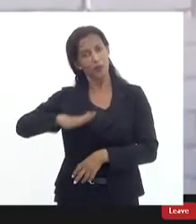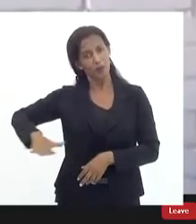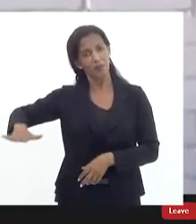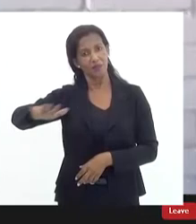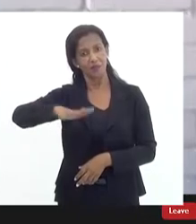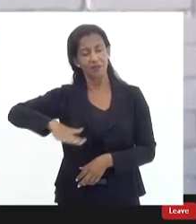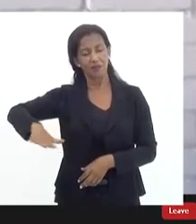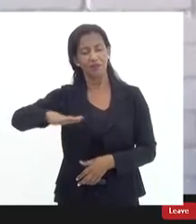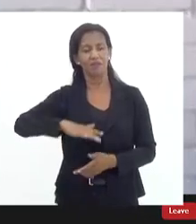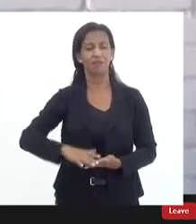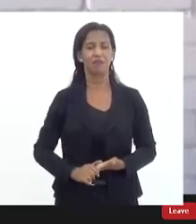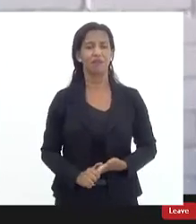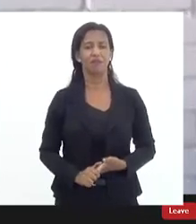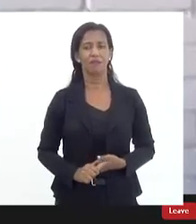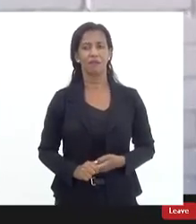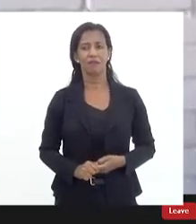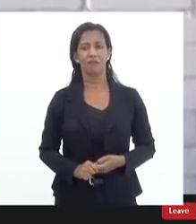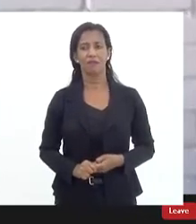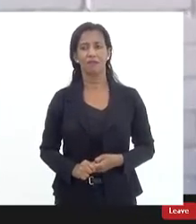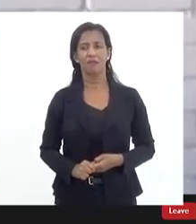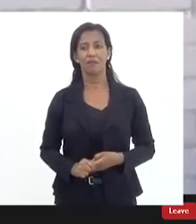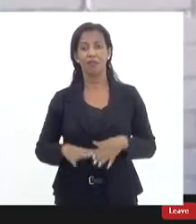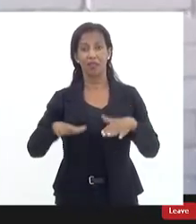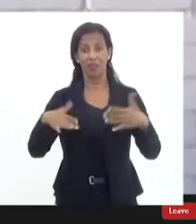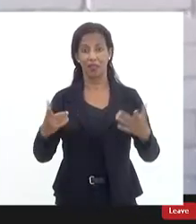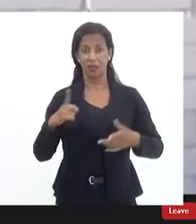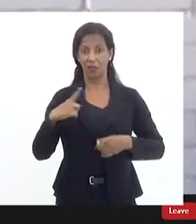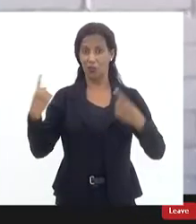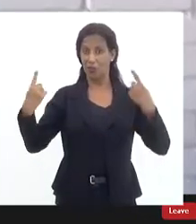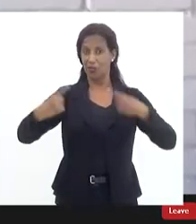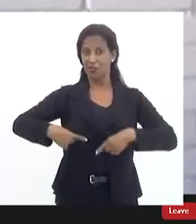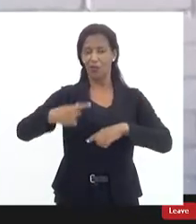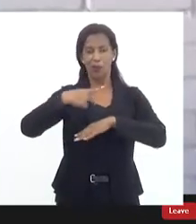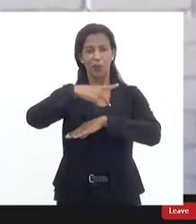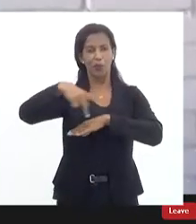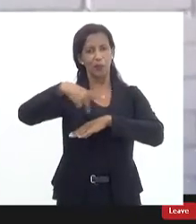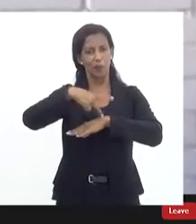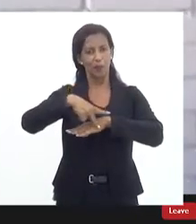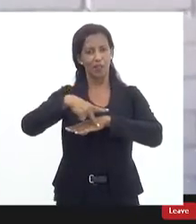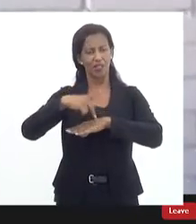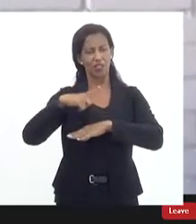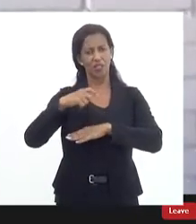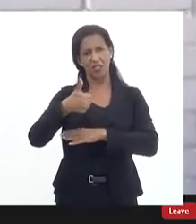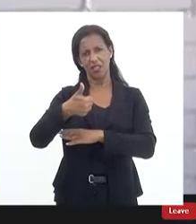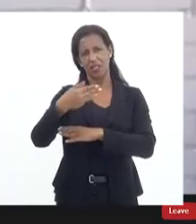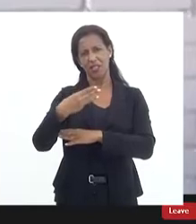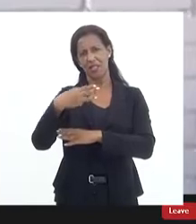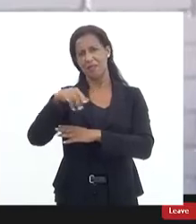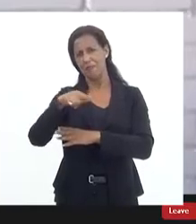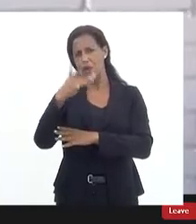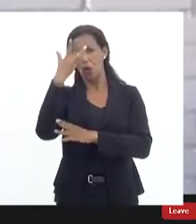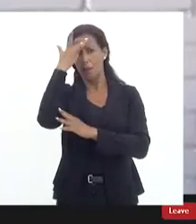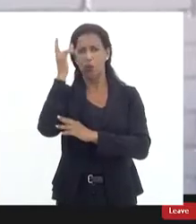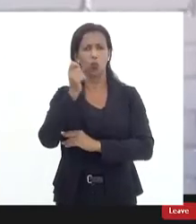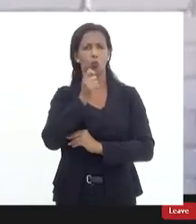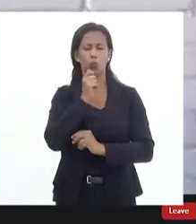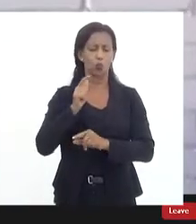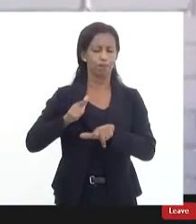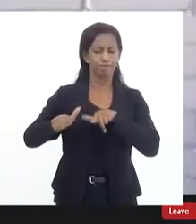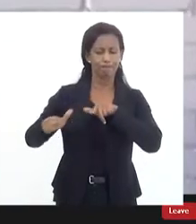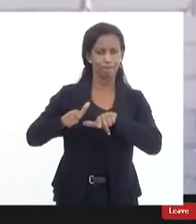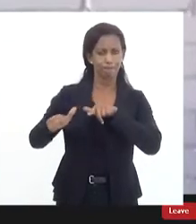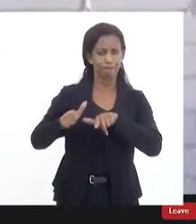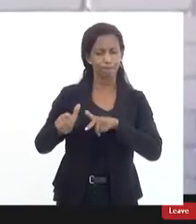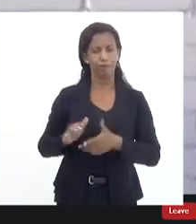comunidade então temos um desafio de viver num país que hoje conta com 13 milhões de desempregados que conta